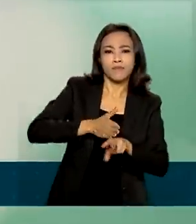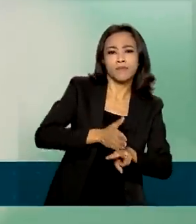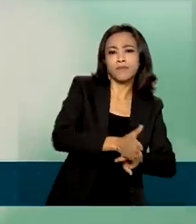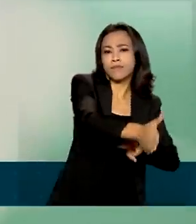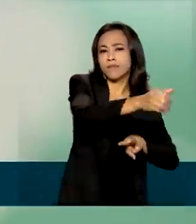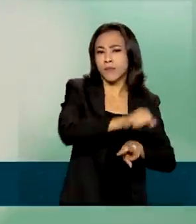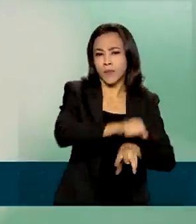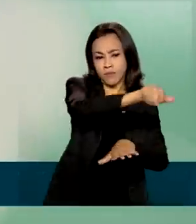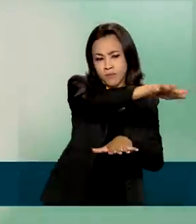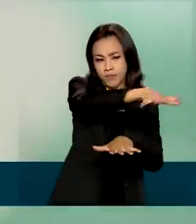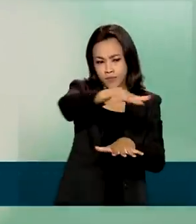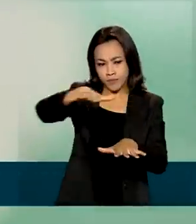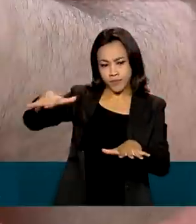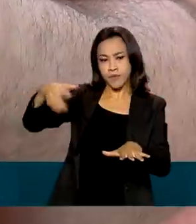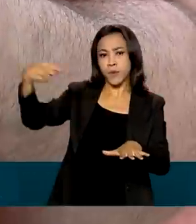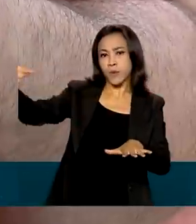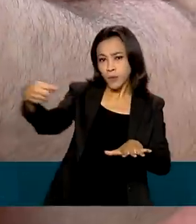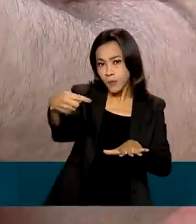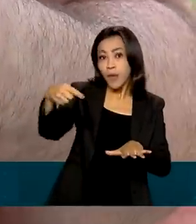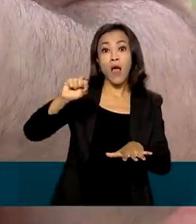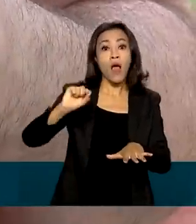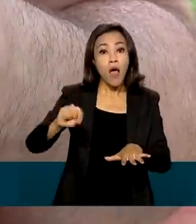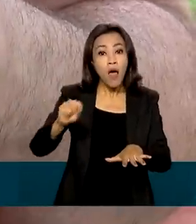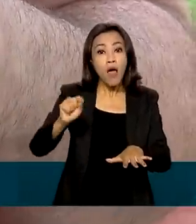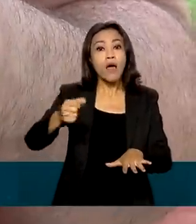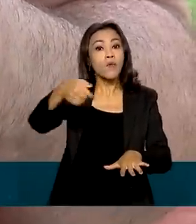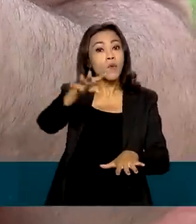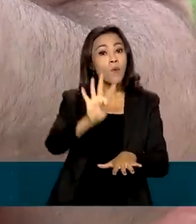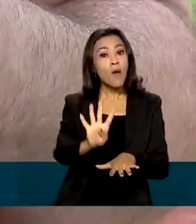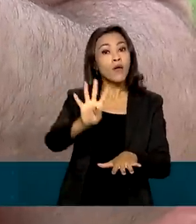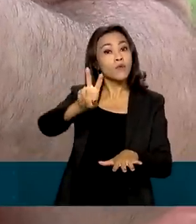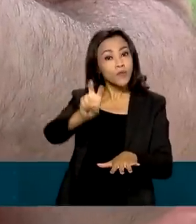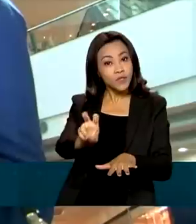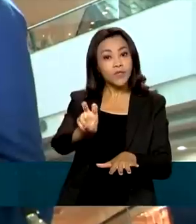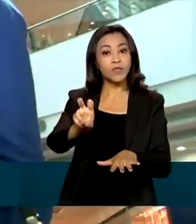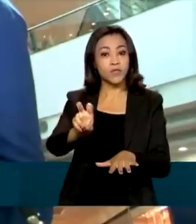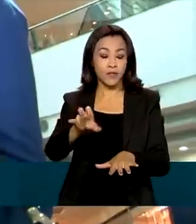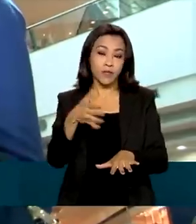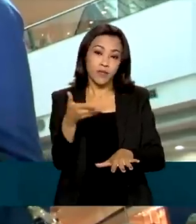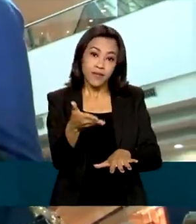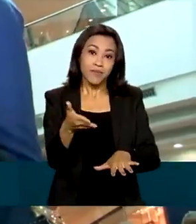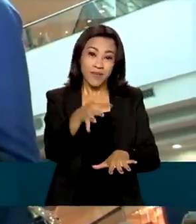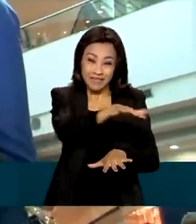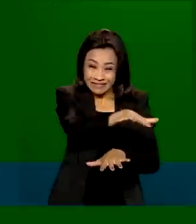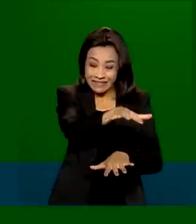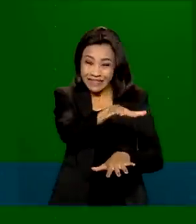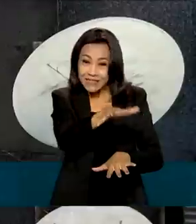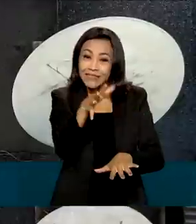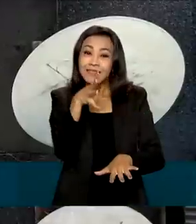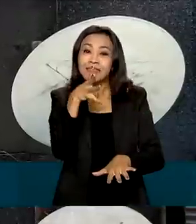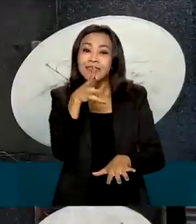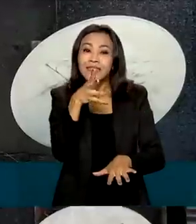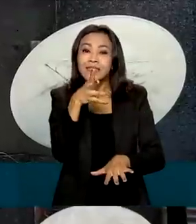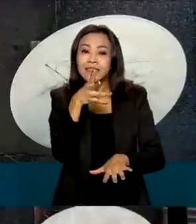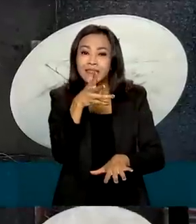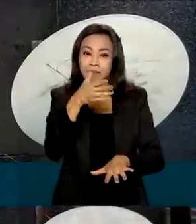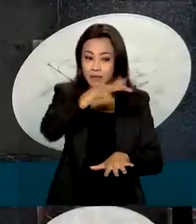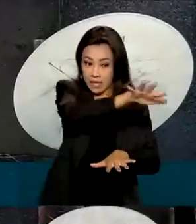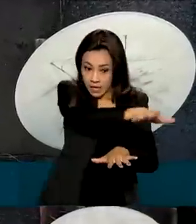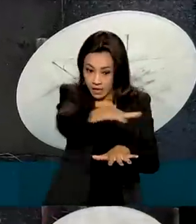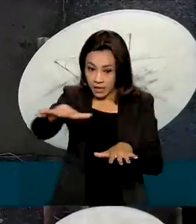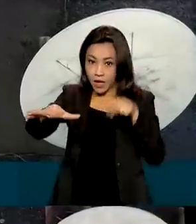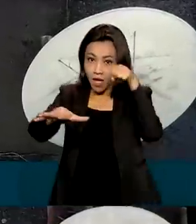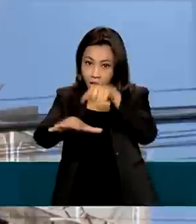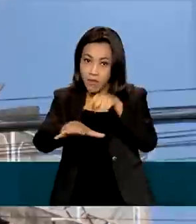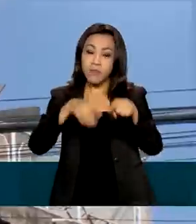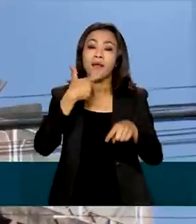um desempenho limitado, porque opera na frequência do 4G, um percurso engarrafado e lento. Essa via é para